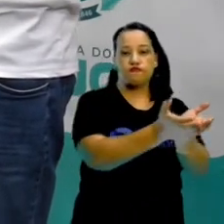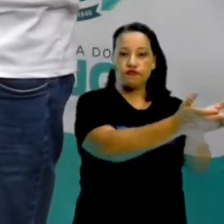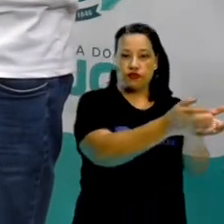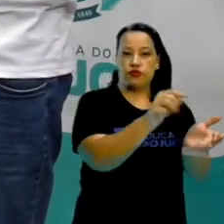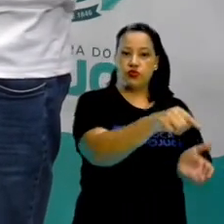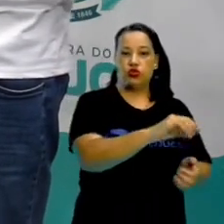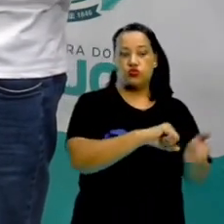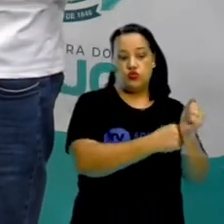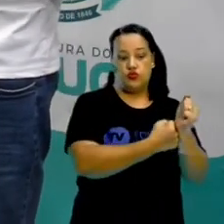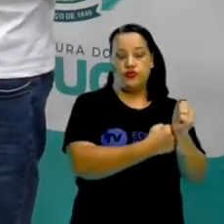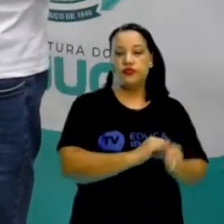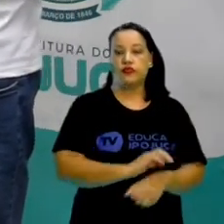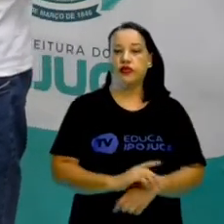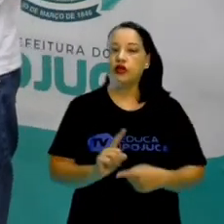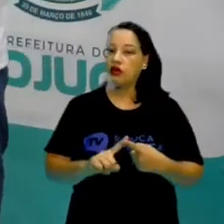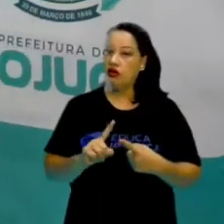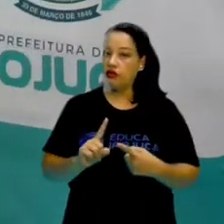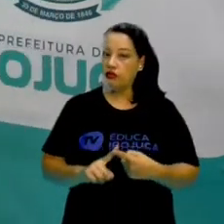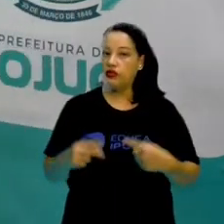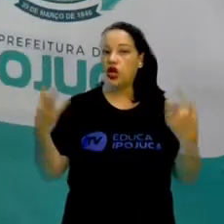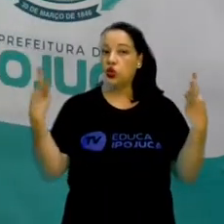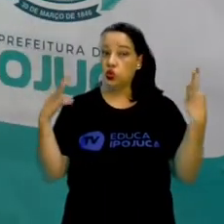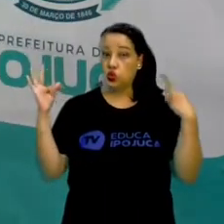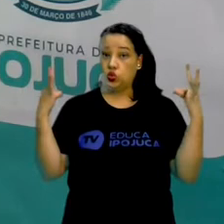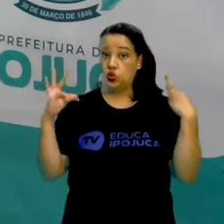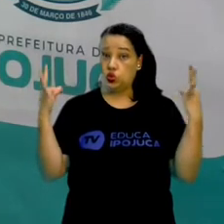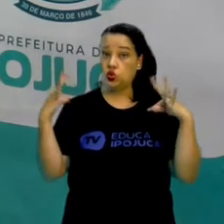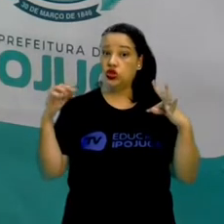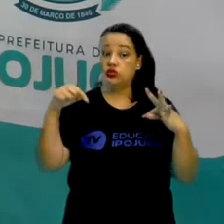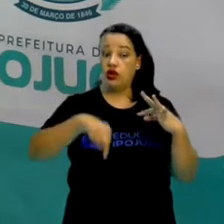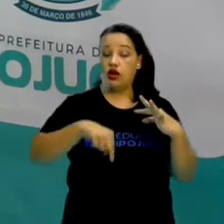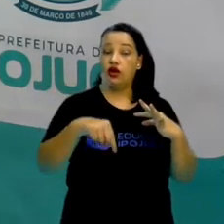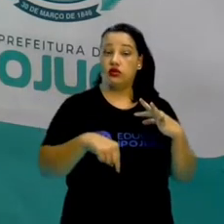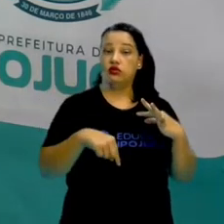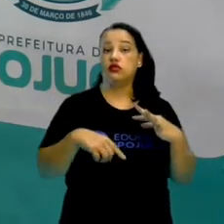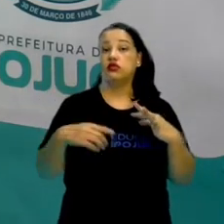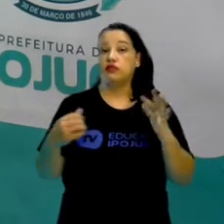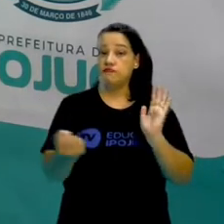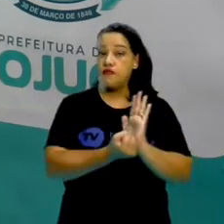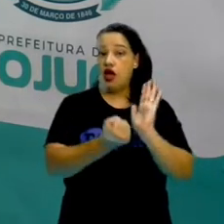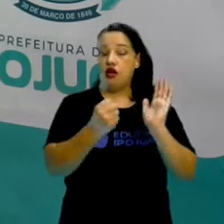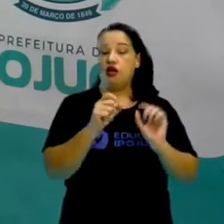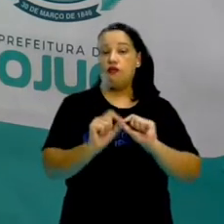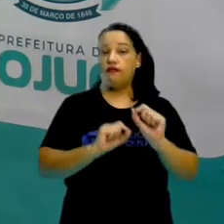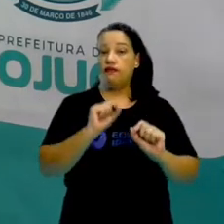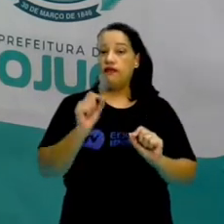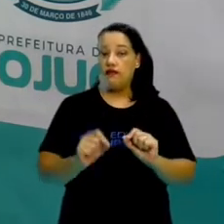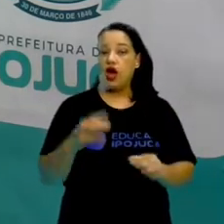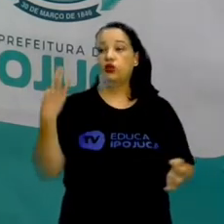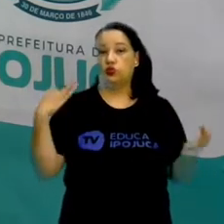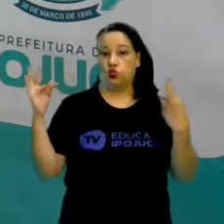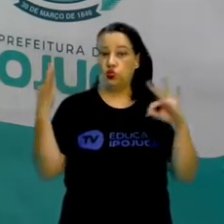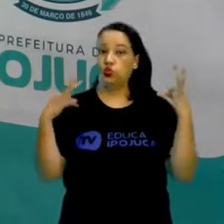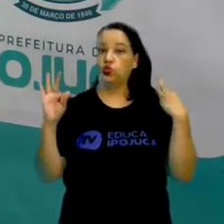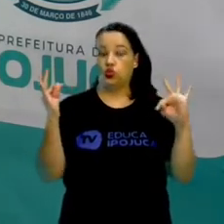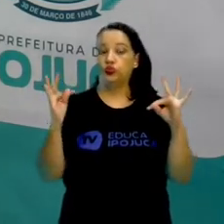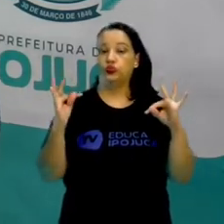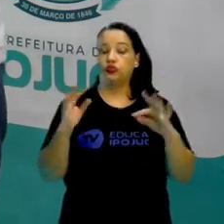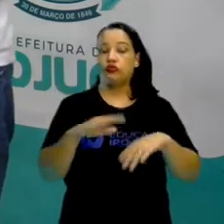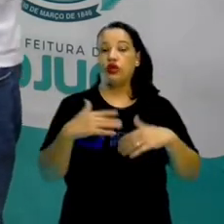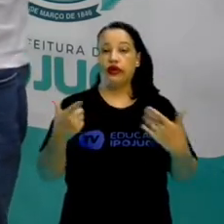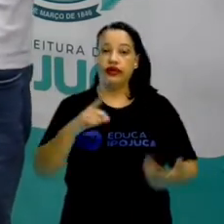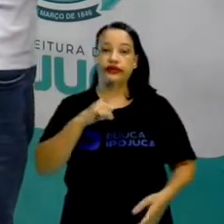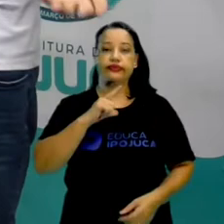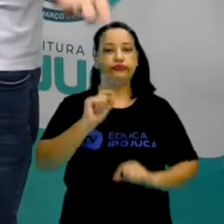A questão do turismo, outra coisa que marca aí o Ipojuca é o seu turismo Então nós temos